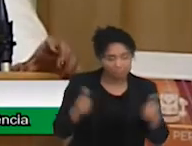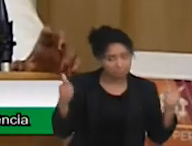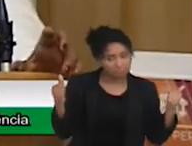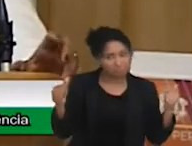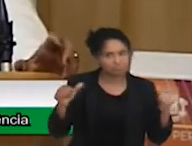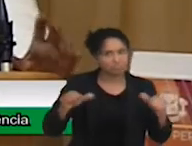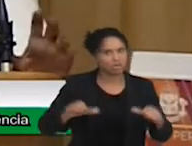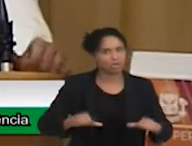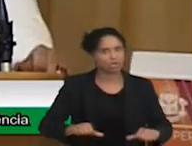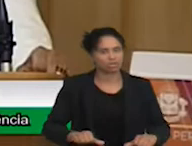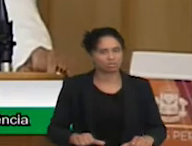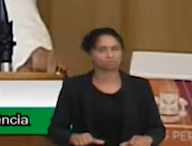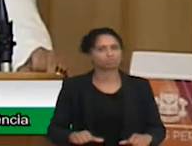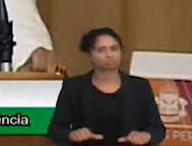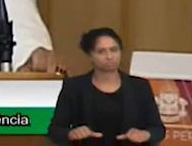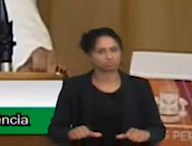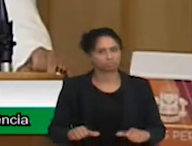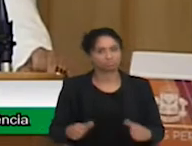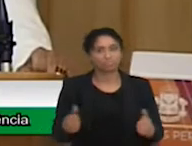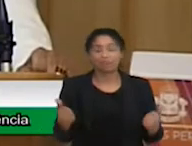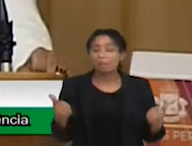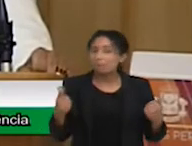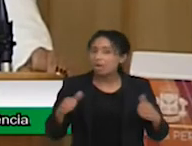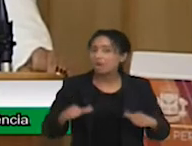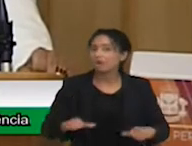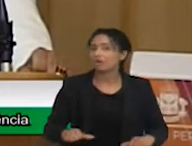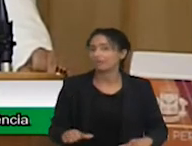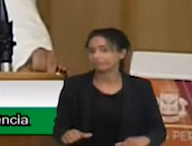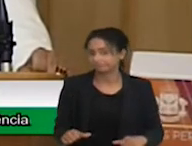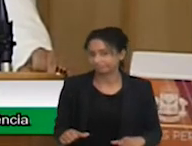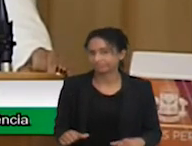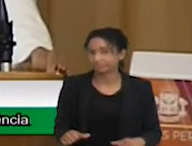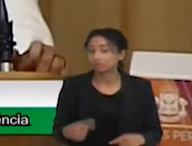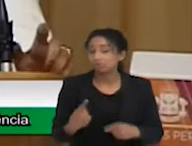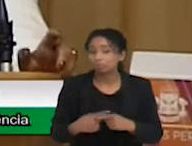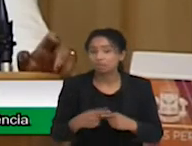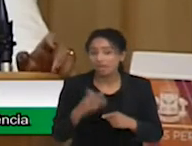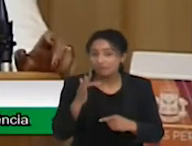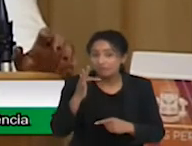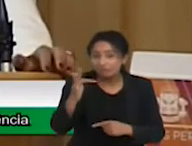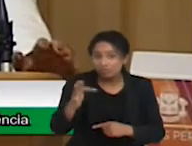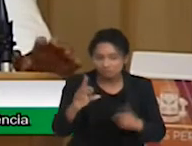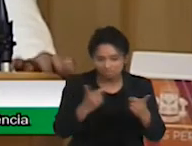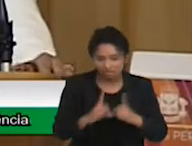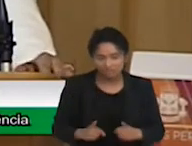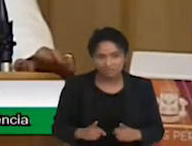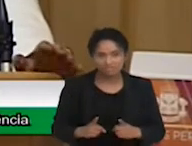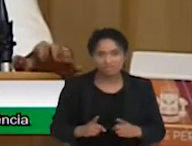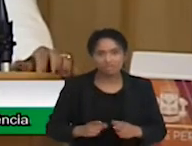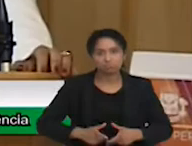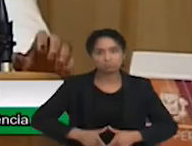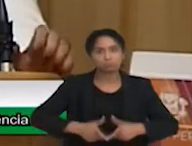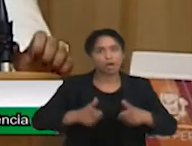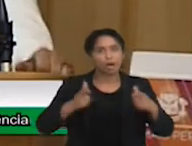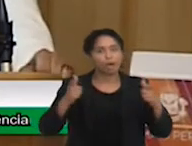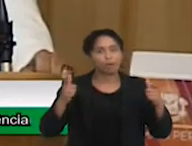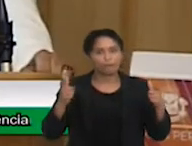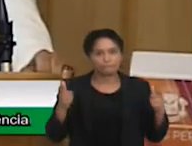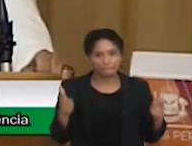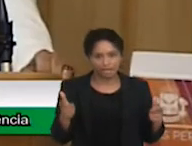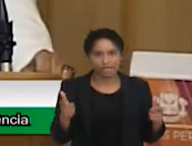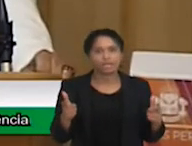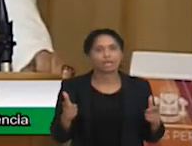assistências do que fazer um trabalho profilático. É muito mais caro trabalhar com assistência do que colocar essa pessoa para